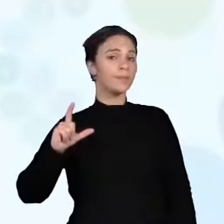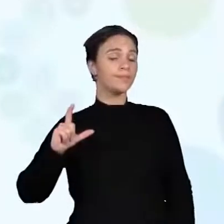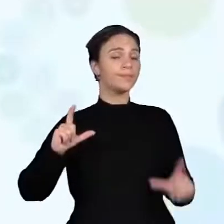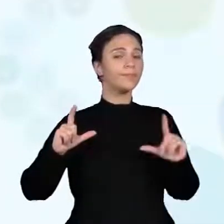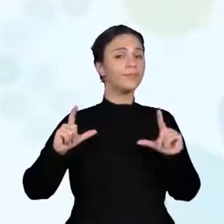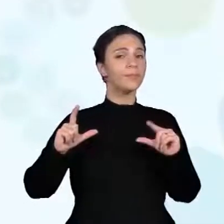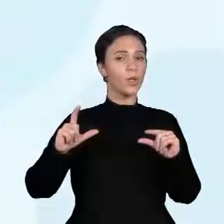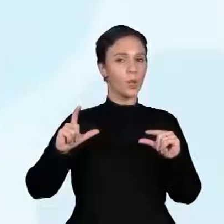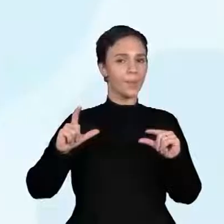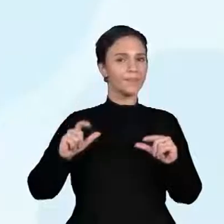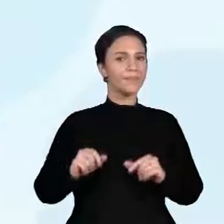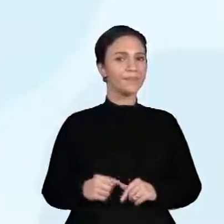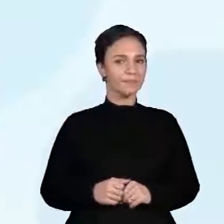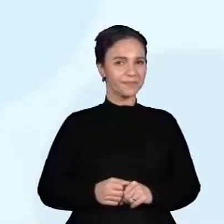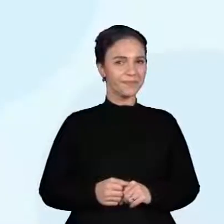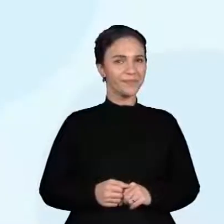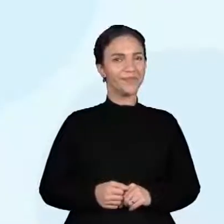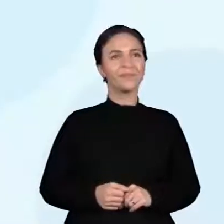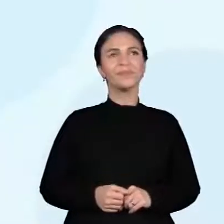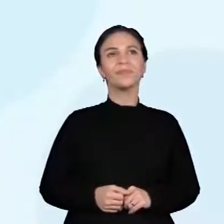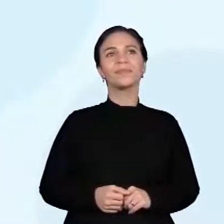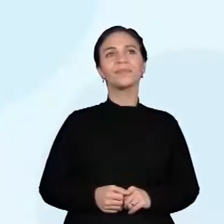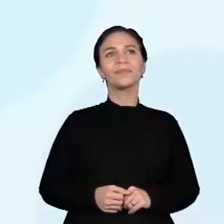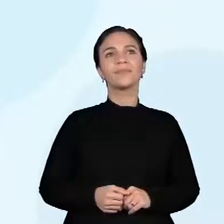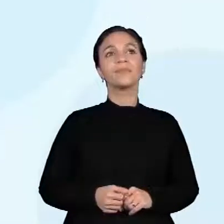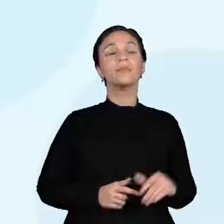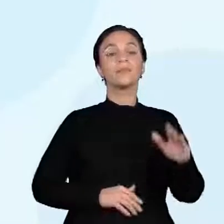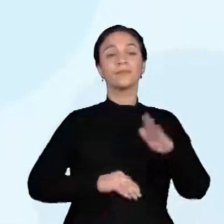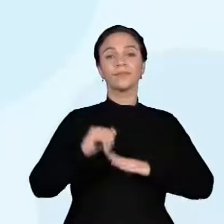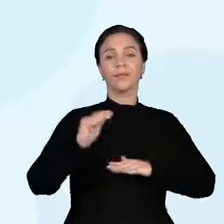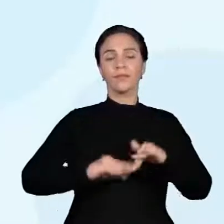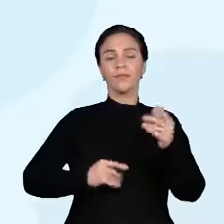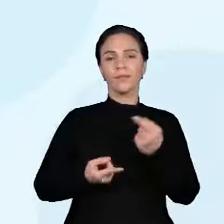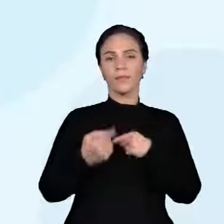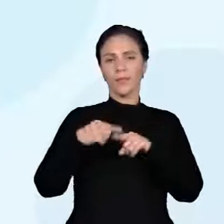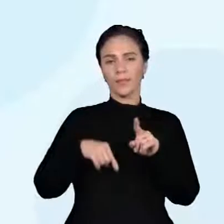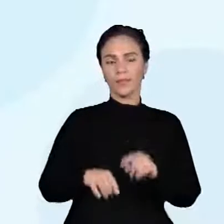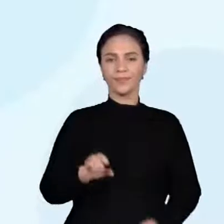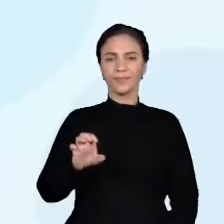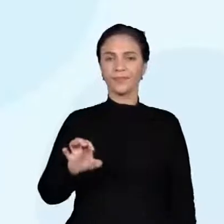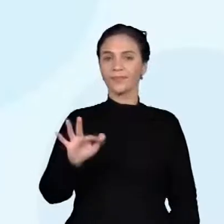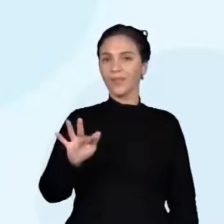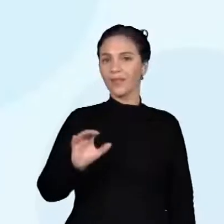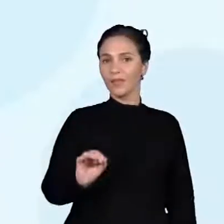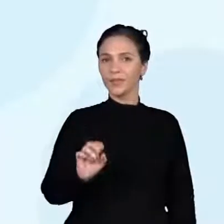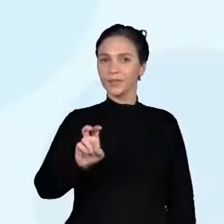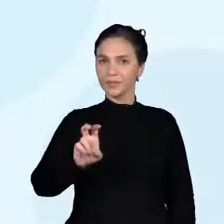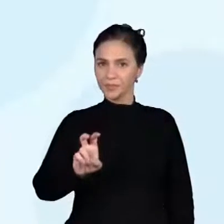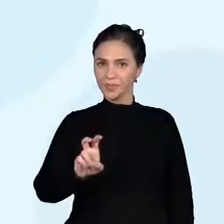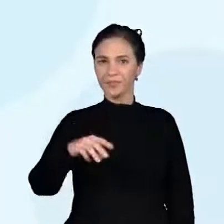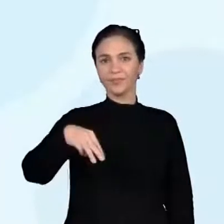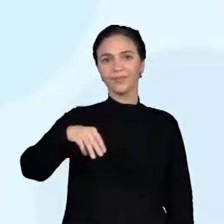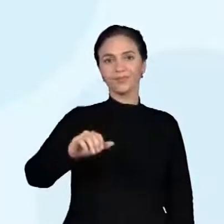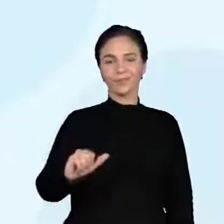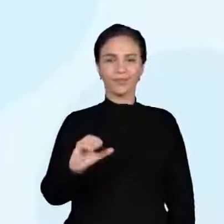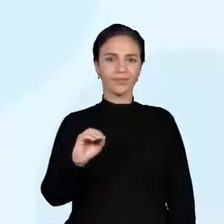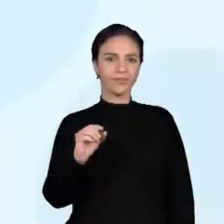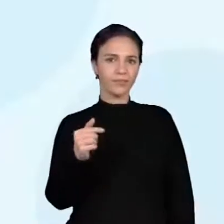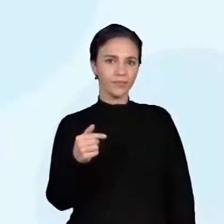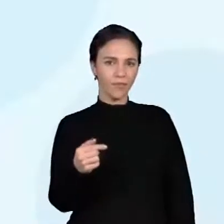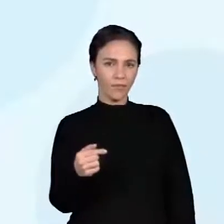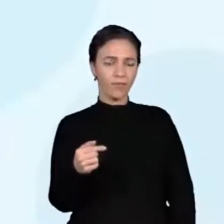menor. A nossa habilidade é EF05, MA07.